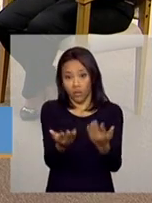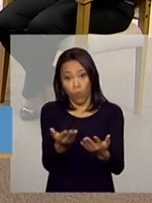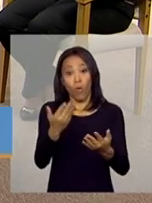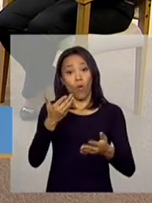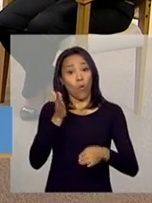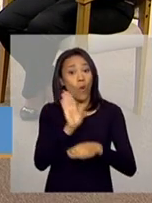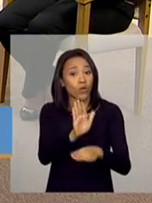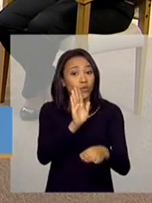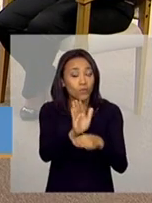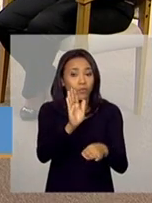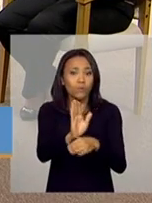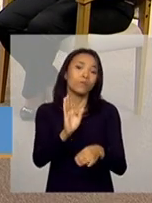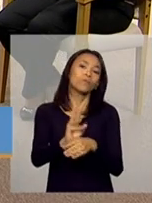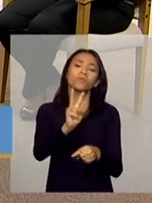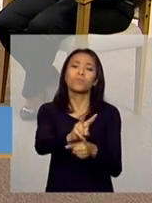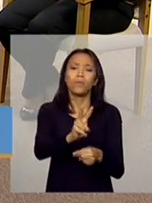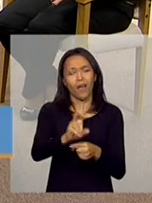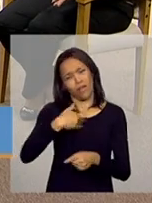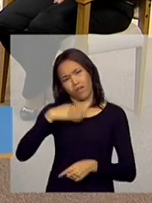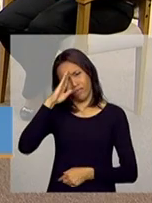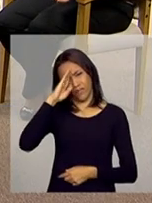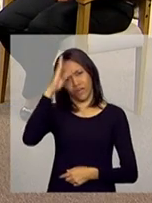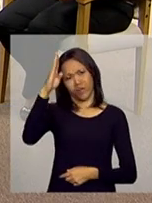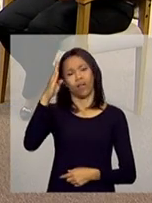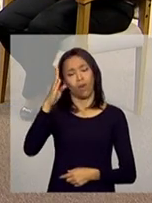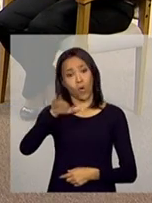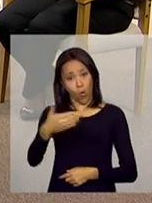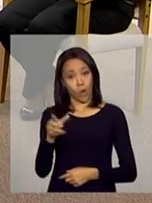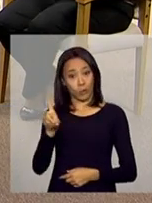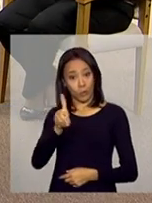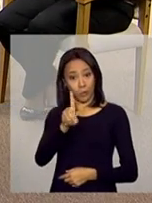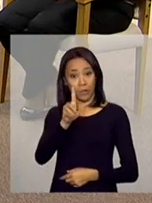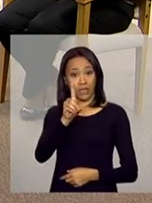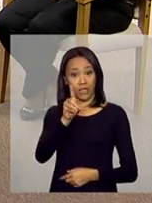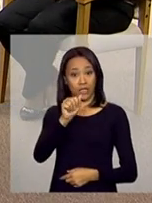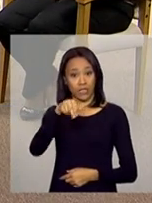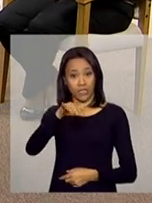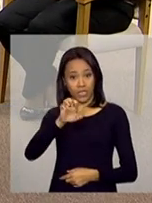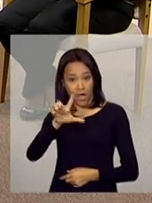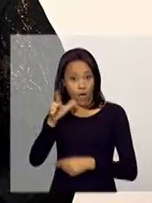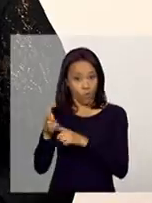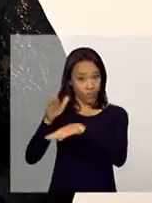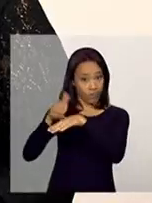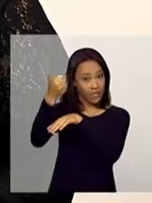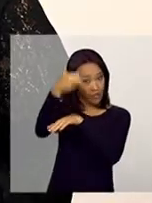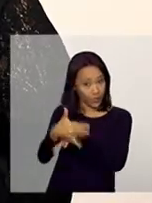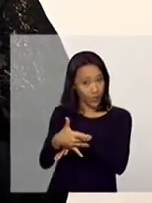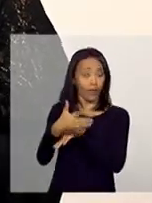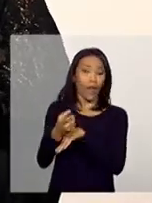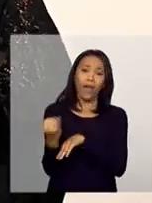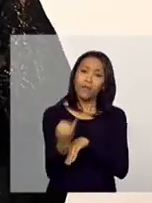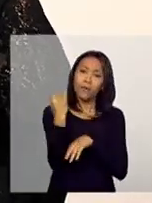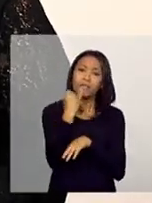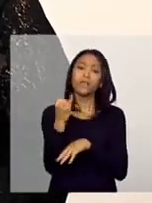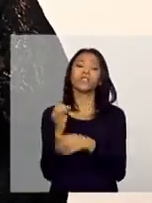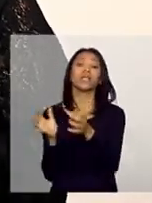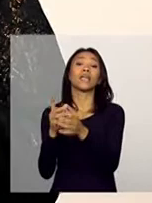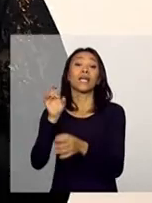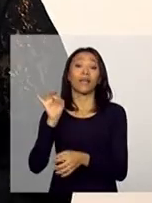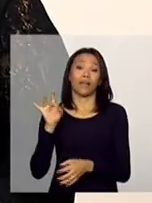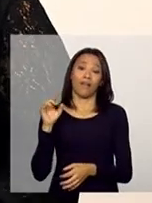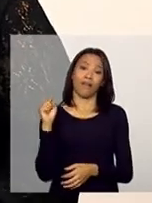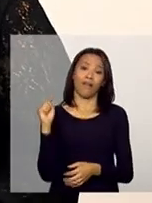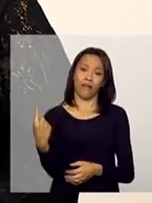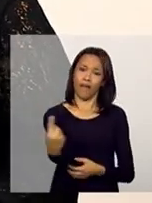familiar para nós é fundamental. Como o Daniel bem colocou, a ação intersetorial é fundamental. Cada política tem o seu